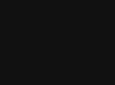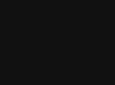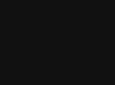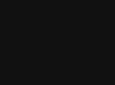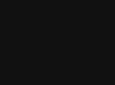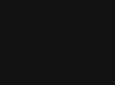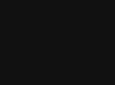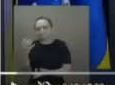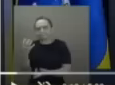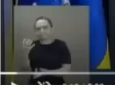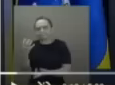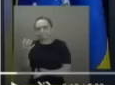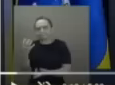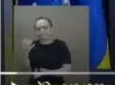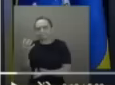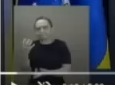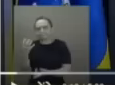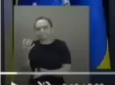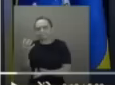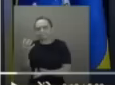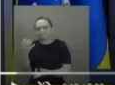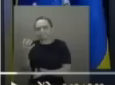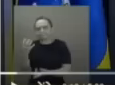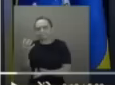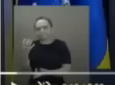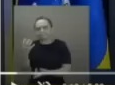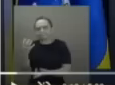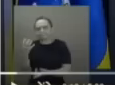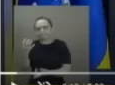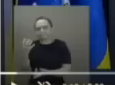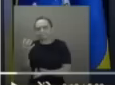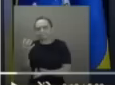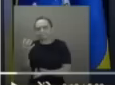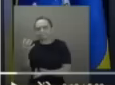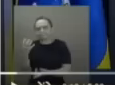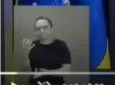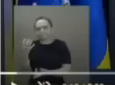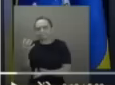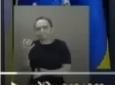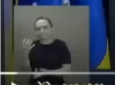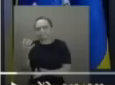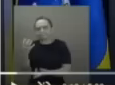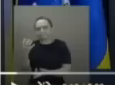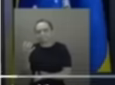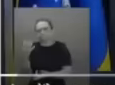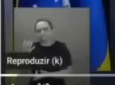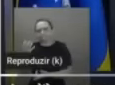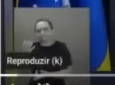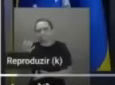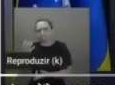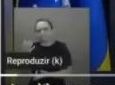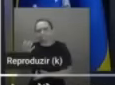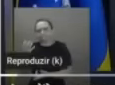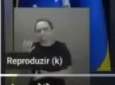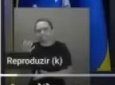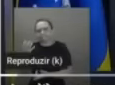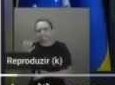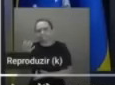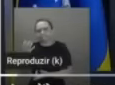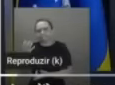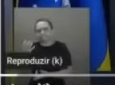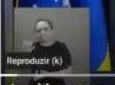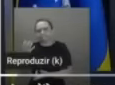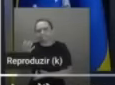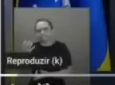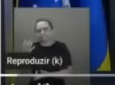povo. Como a matéria aqui, você pode ver que é a matéria do UOL, você pode ver a matériazinha deles dizendo Mourão